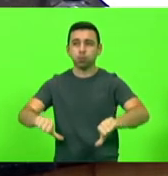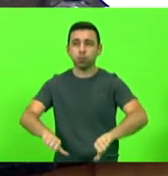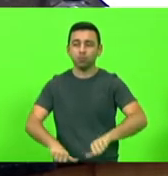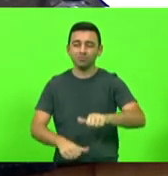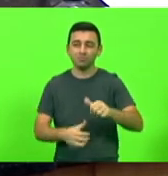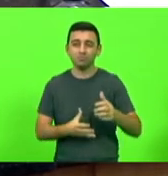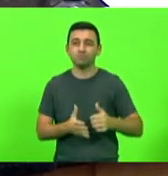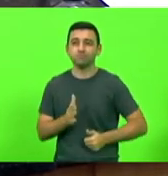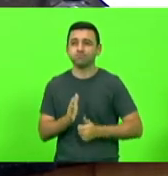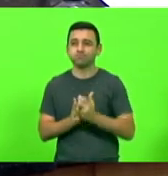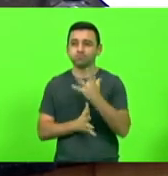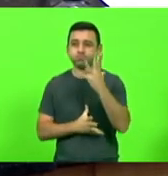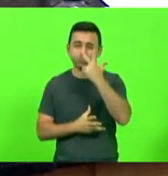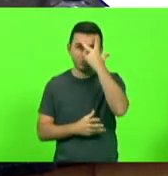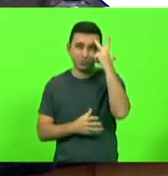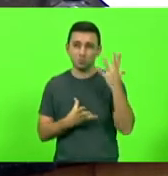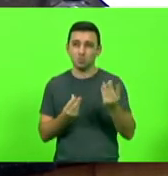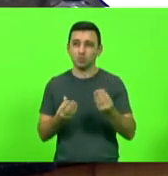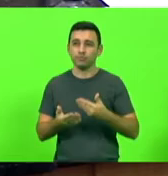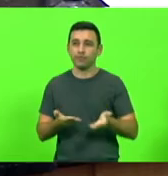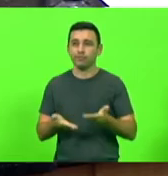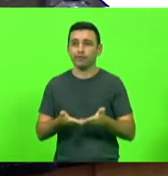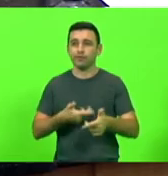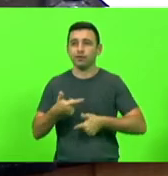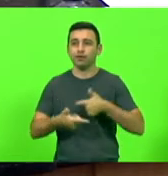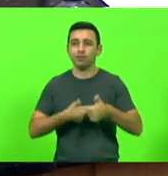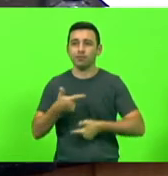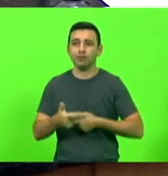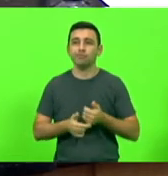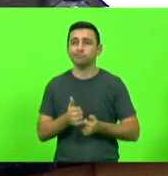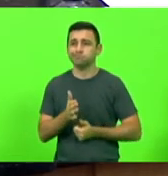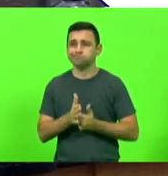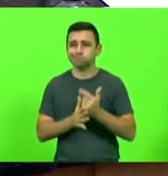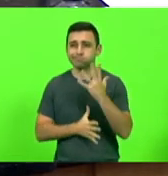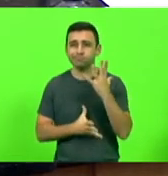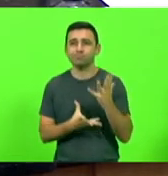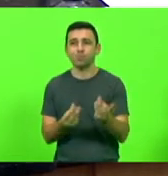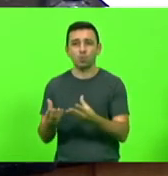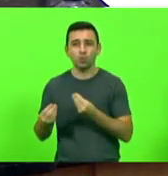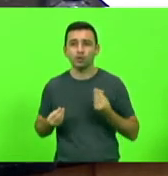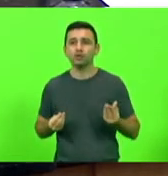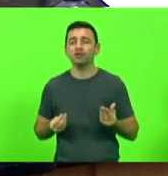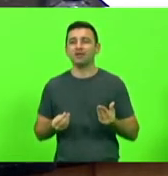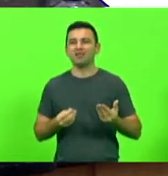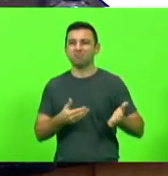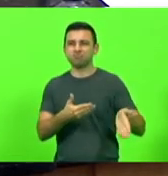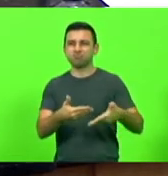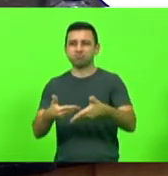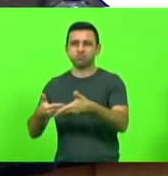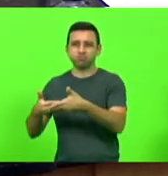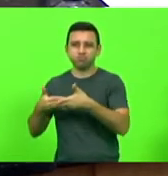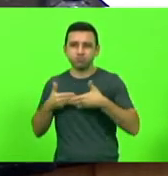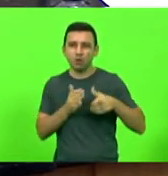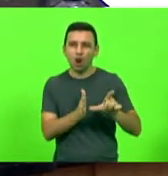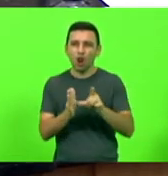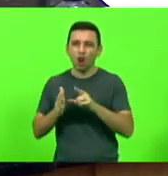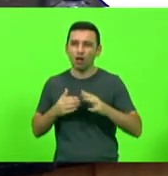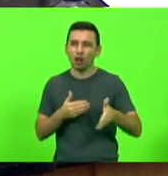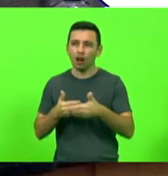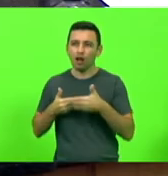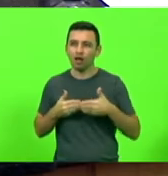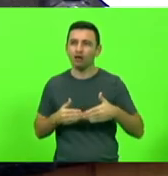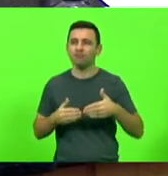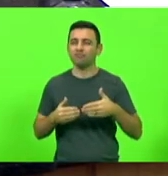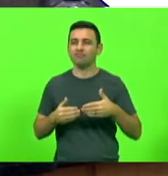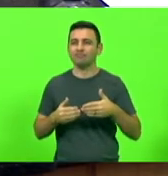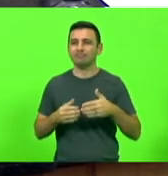de pessoas perderam um emprego, onde milhares de negócios foram fechados, onde a poupança e a riqueza